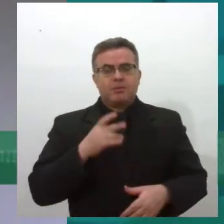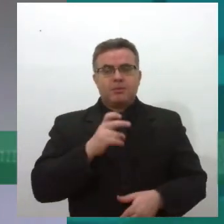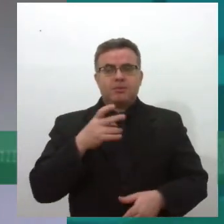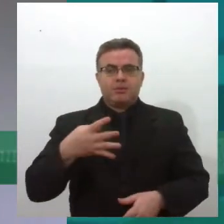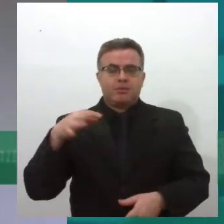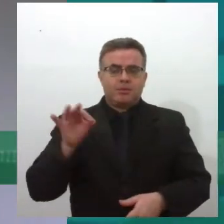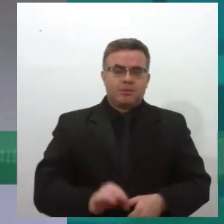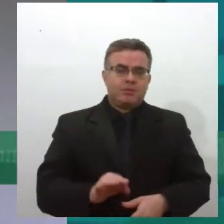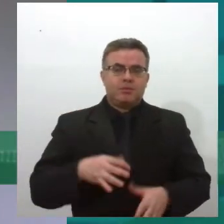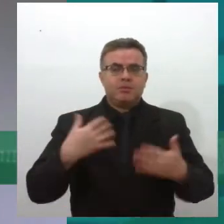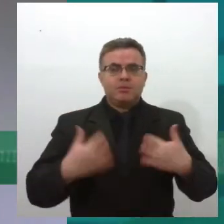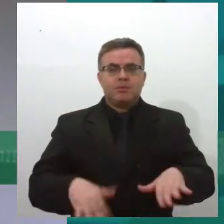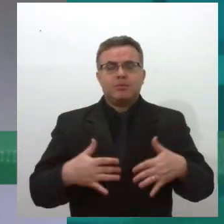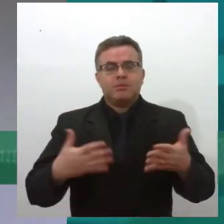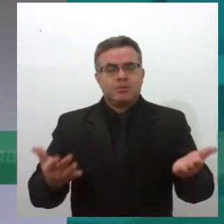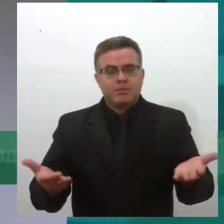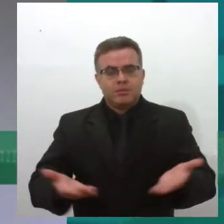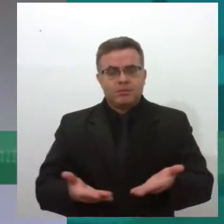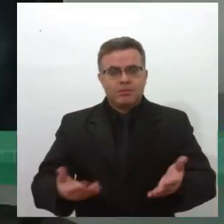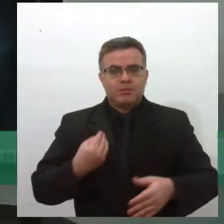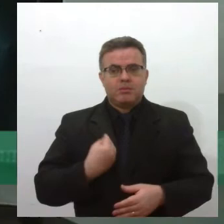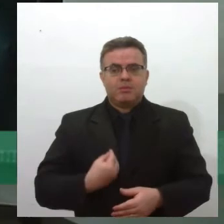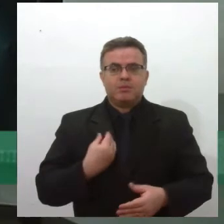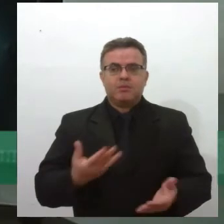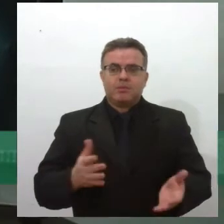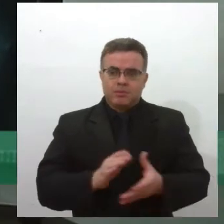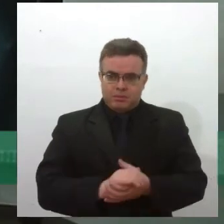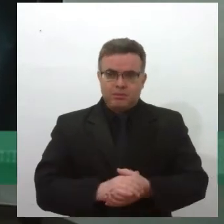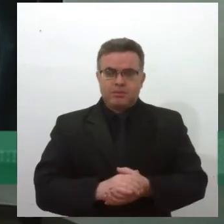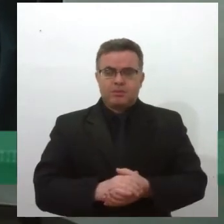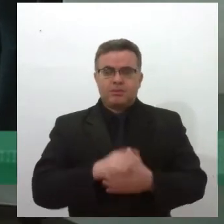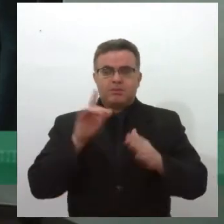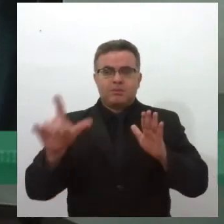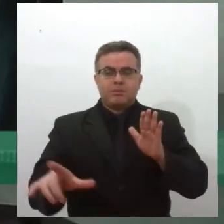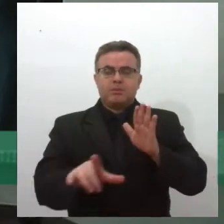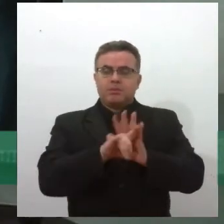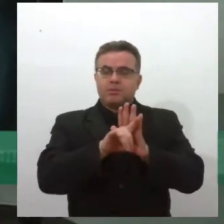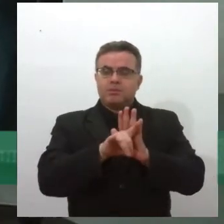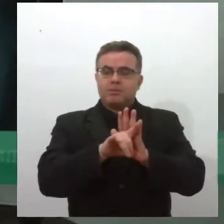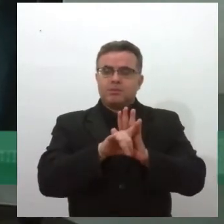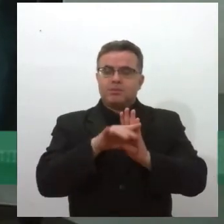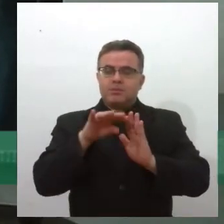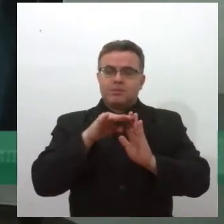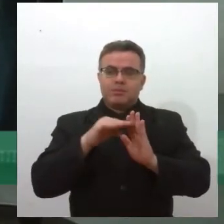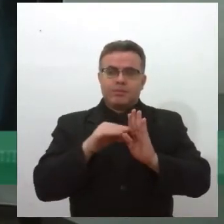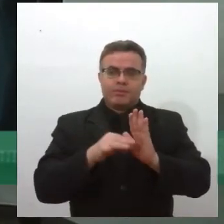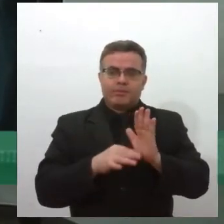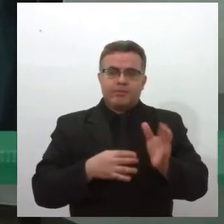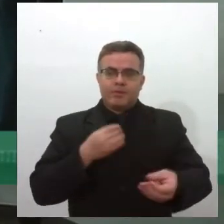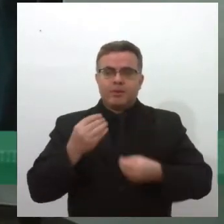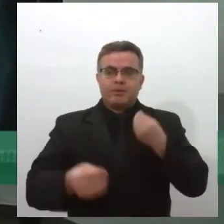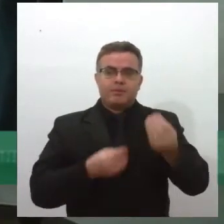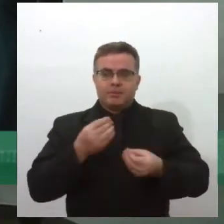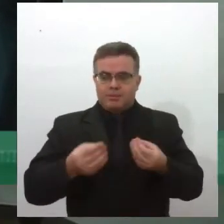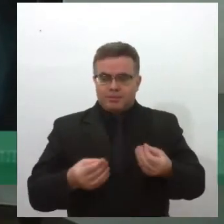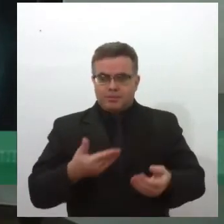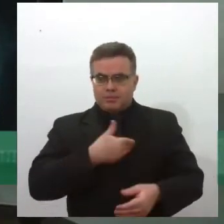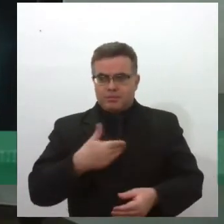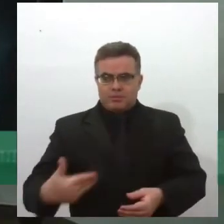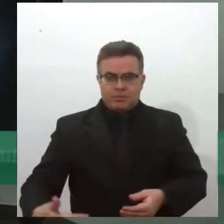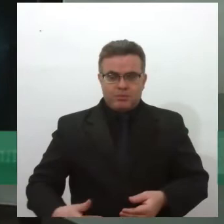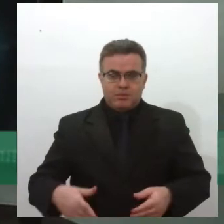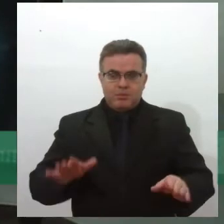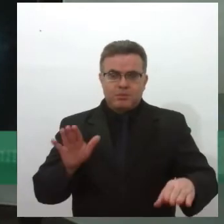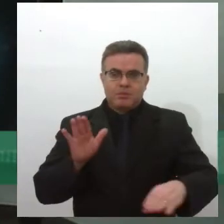dos transplantados estão nessa situação. Com relação às leis, né? ao que o poder público pode fazer, a gente